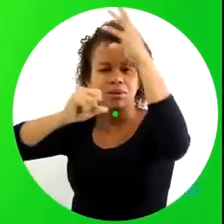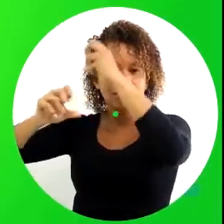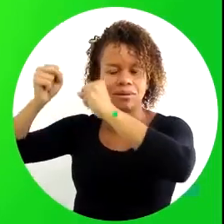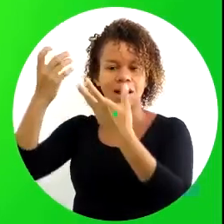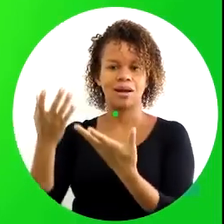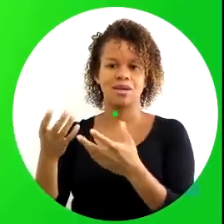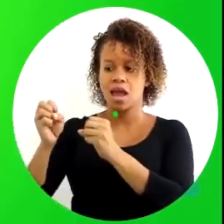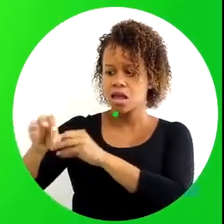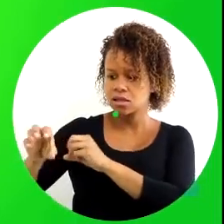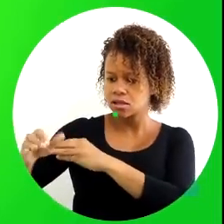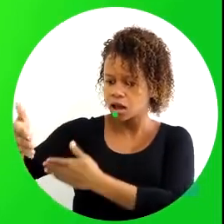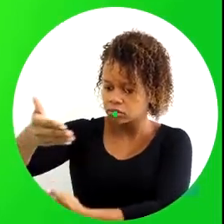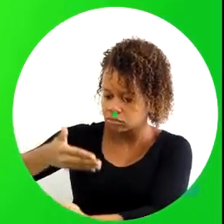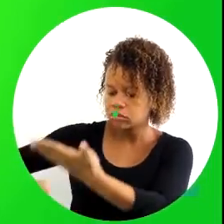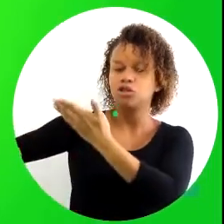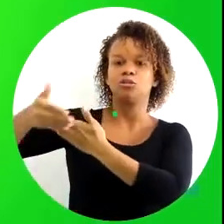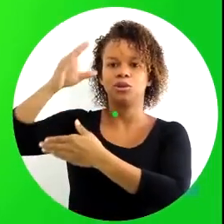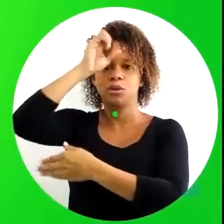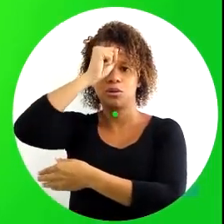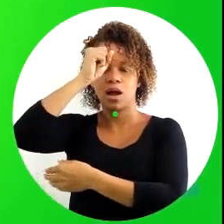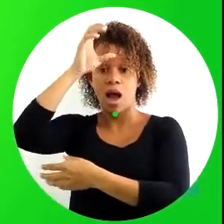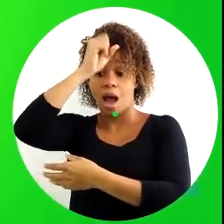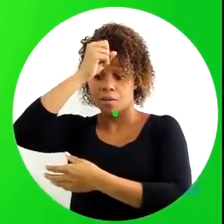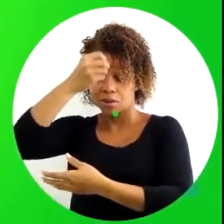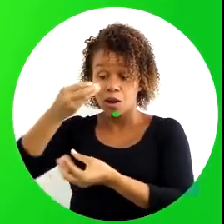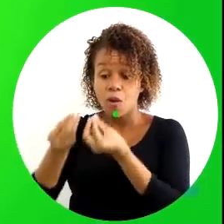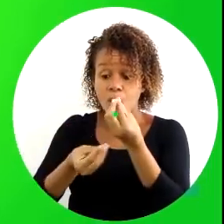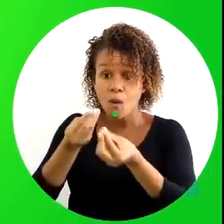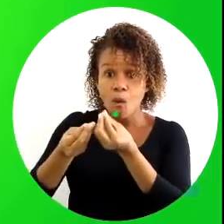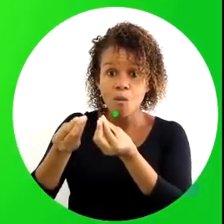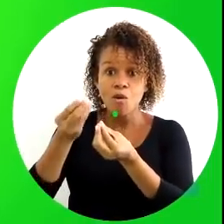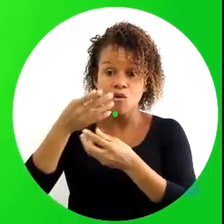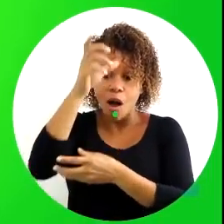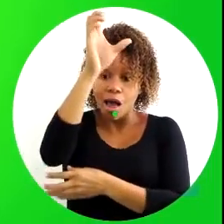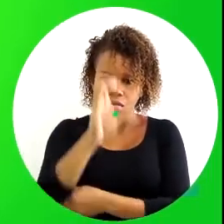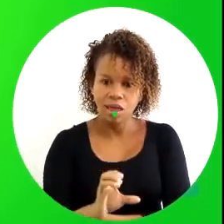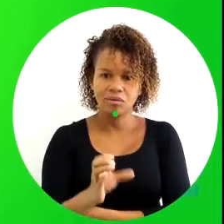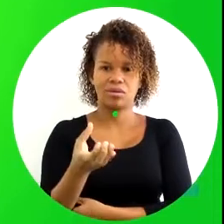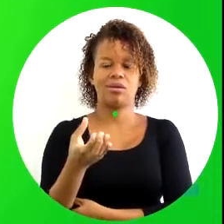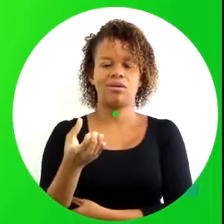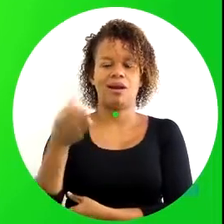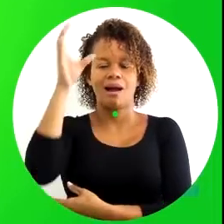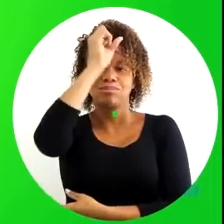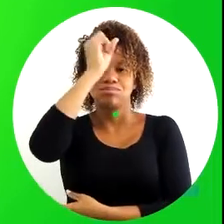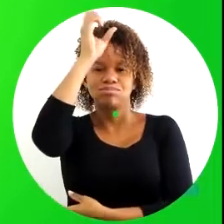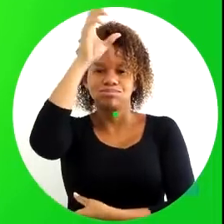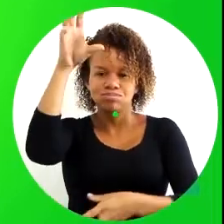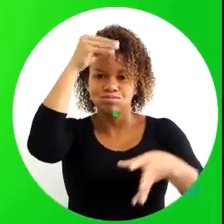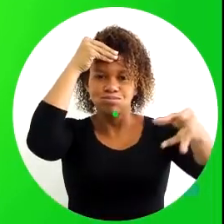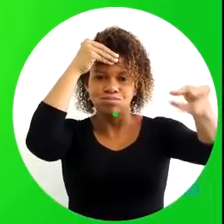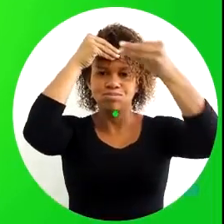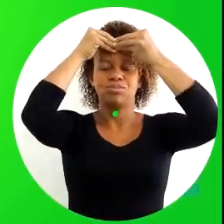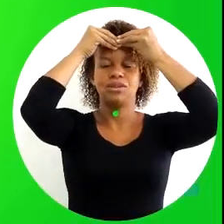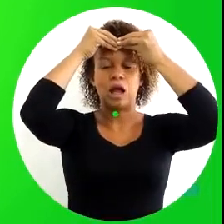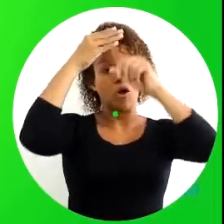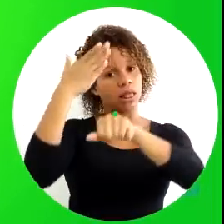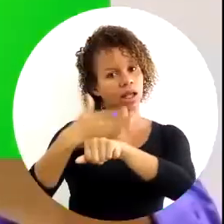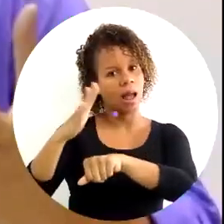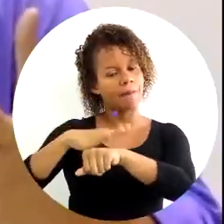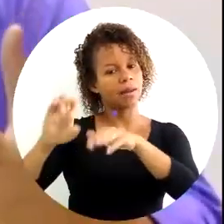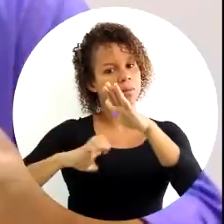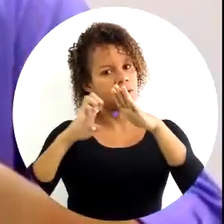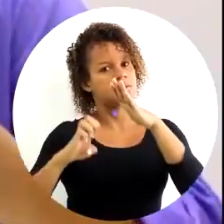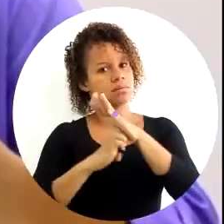aprendizagem. A ensinar é transmitir um conhecimento. A aprendizagem é o modo como o indivíduo assimila esse conhecimento. O